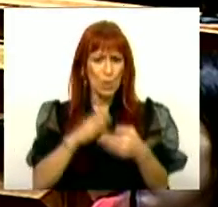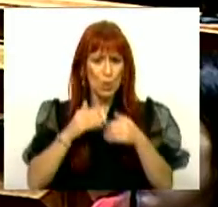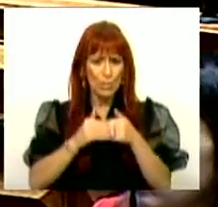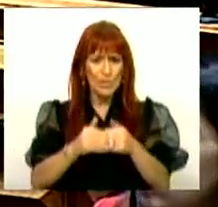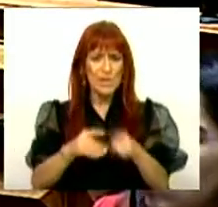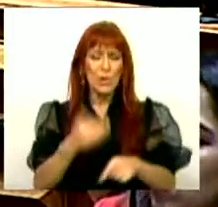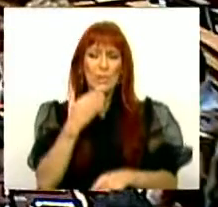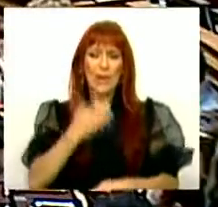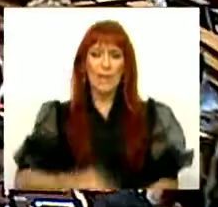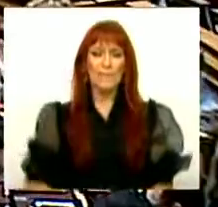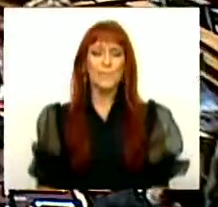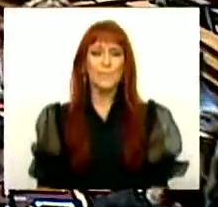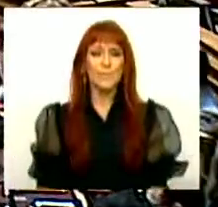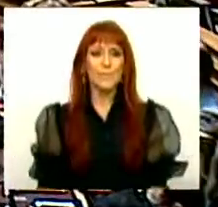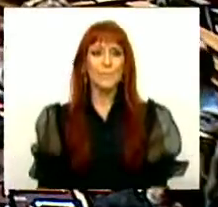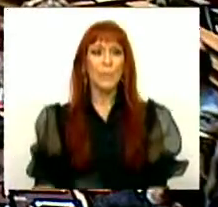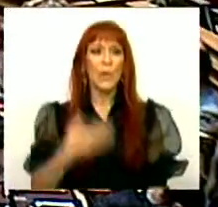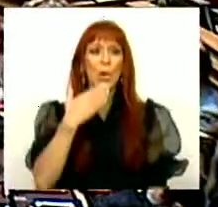especialidade.